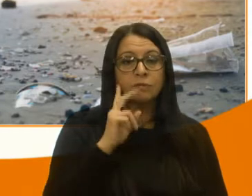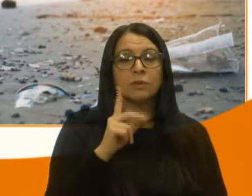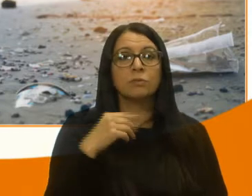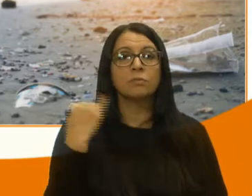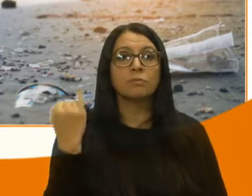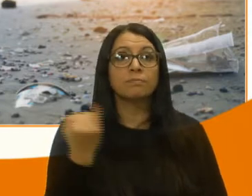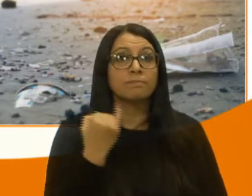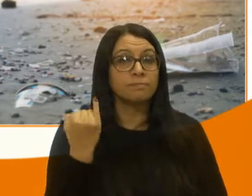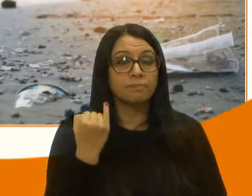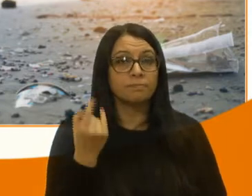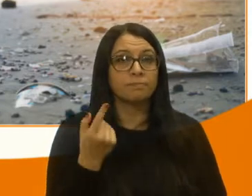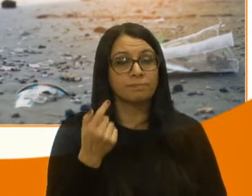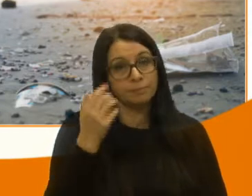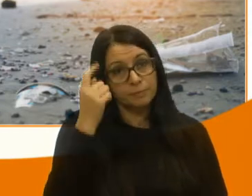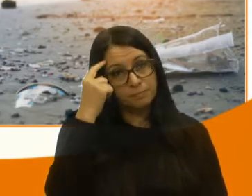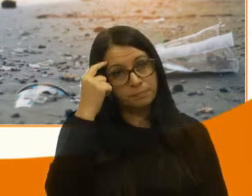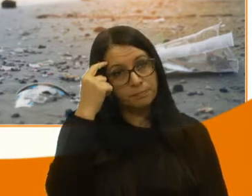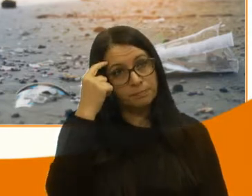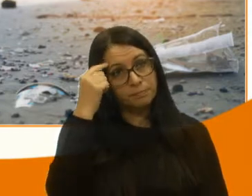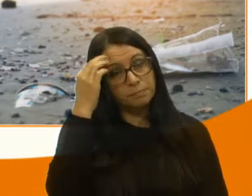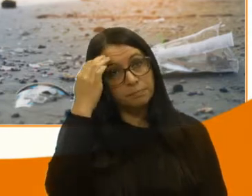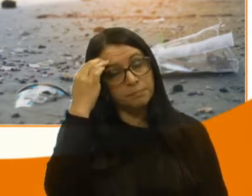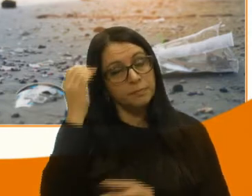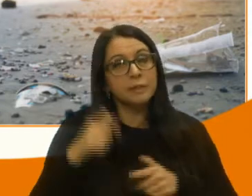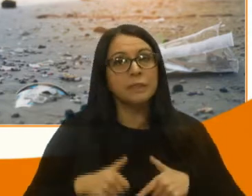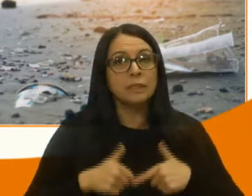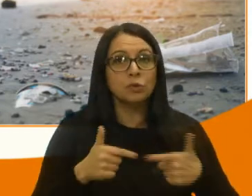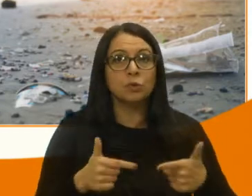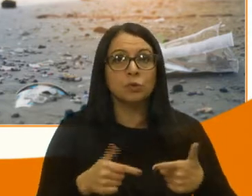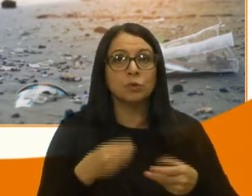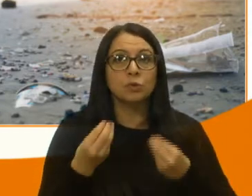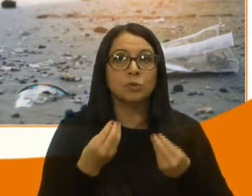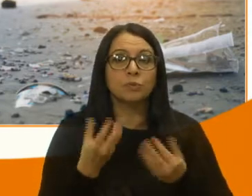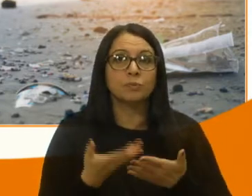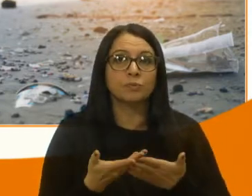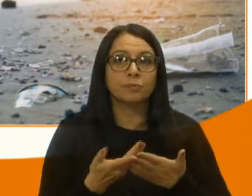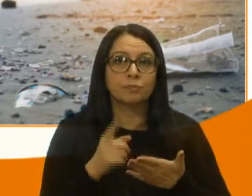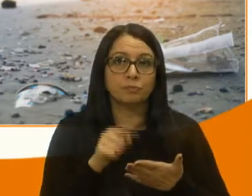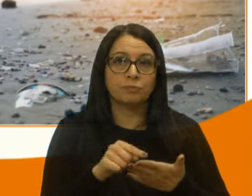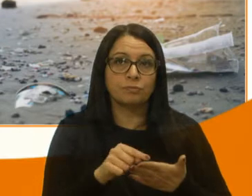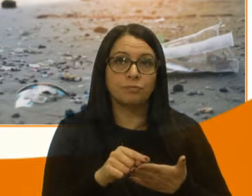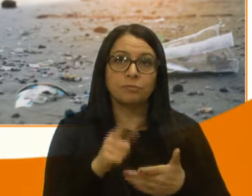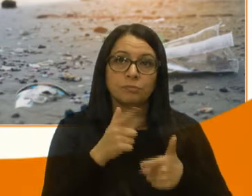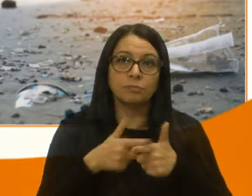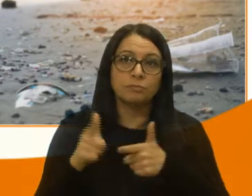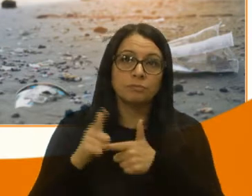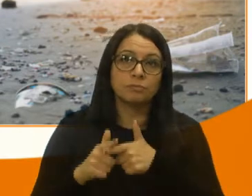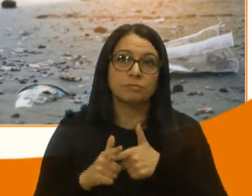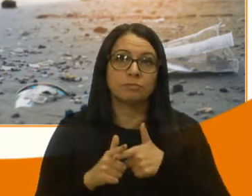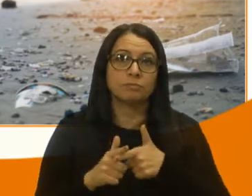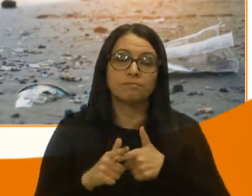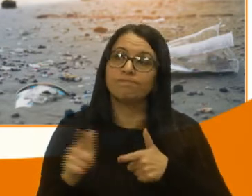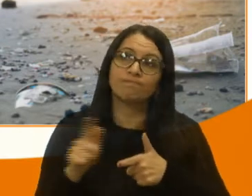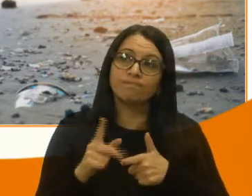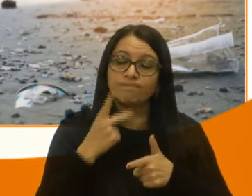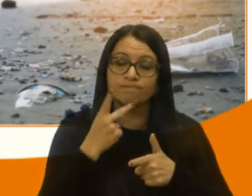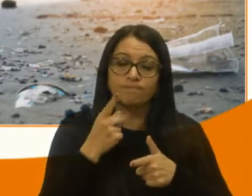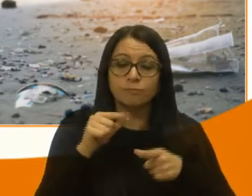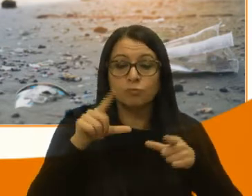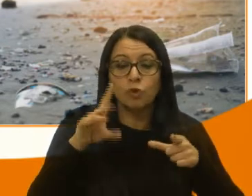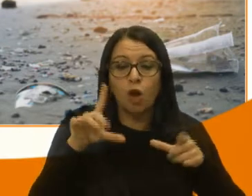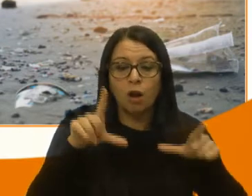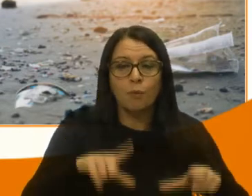quanto é importante pensarmos em ações com relação a esse, que é um problema, não digo local,